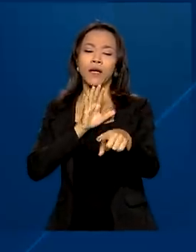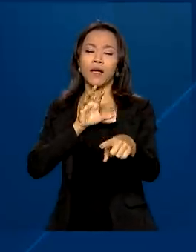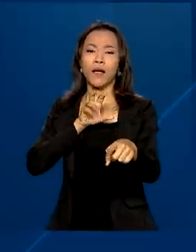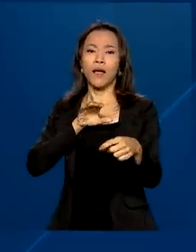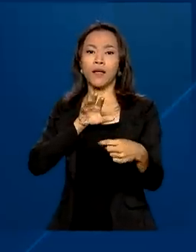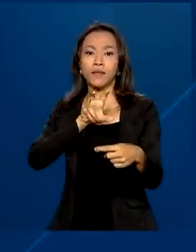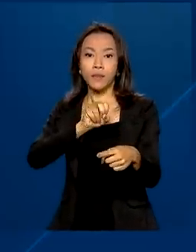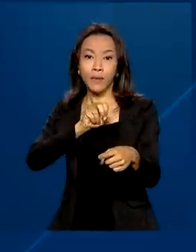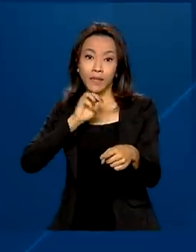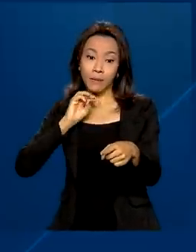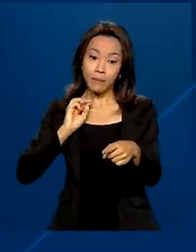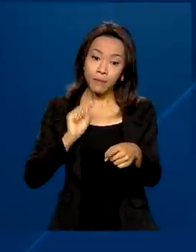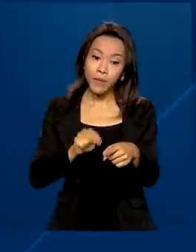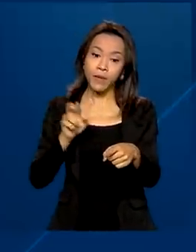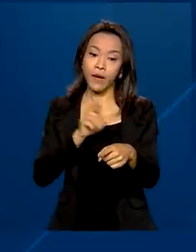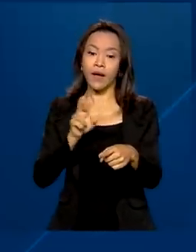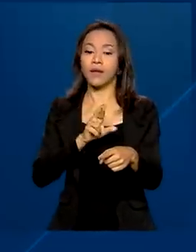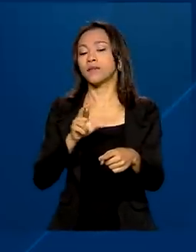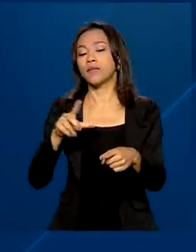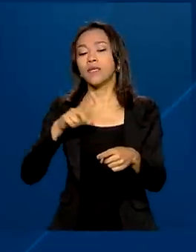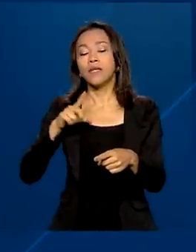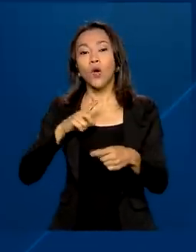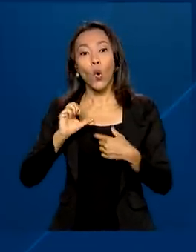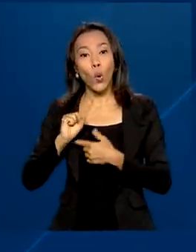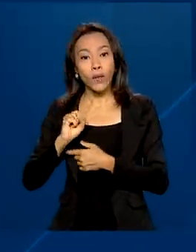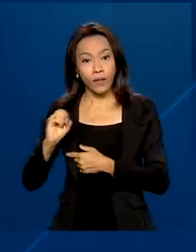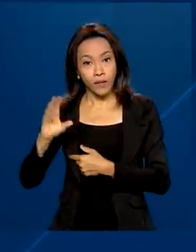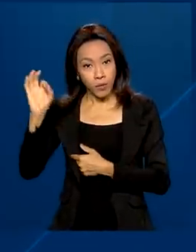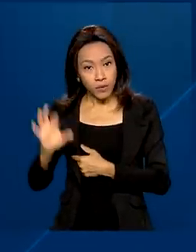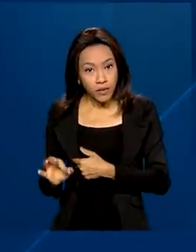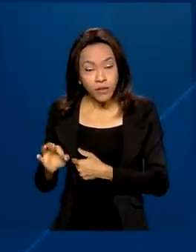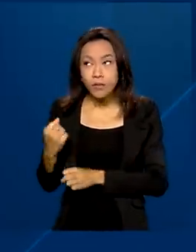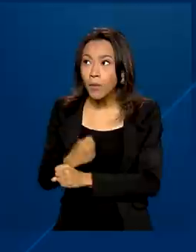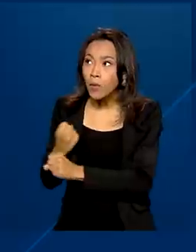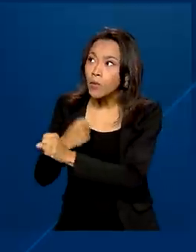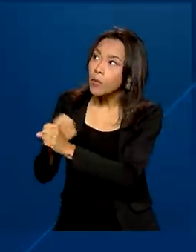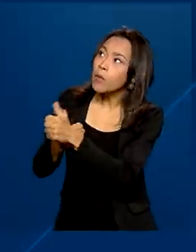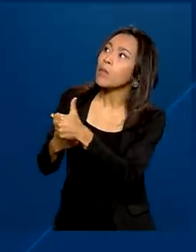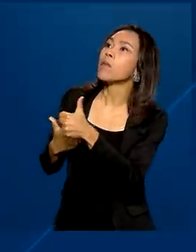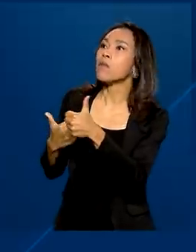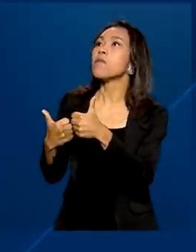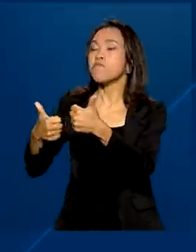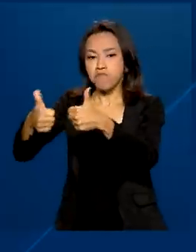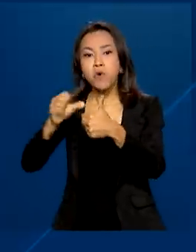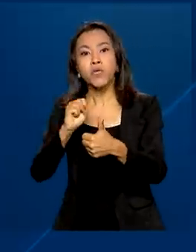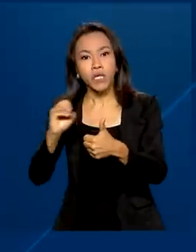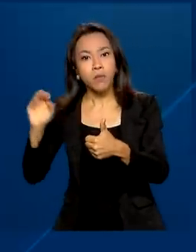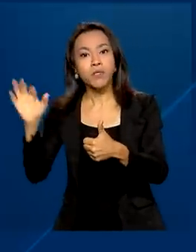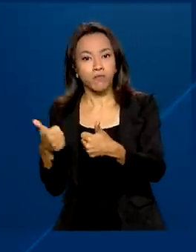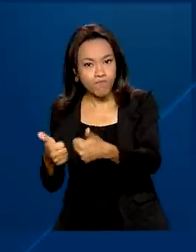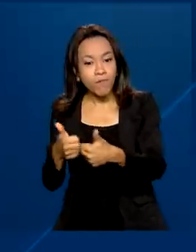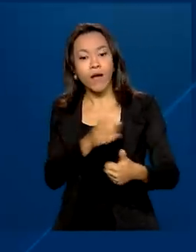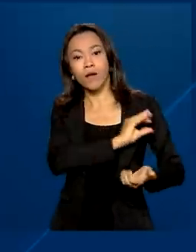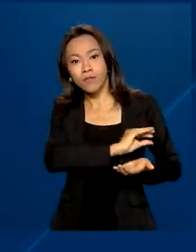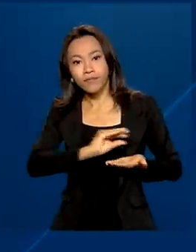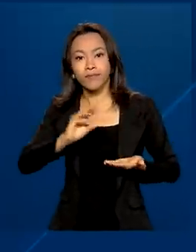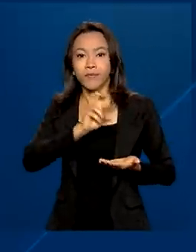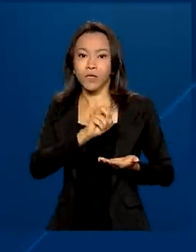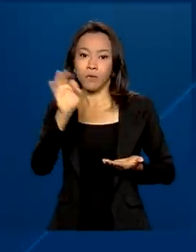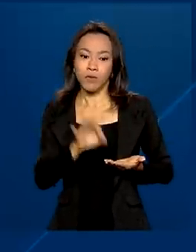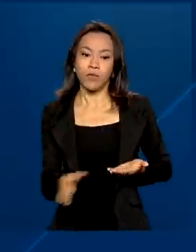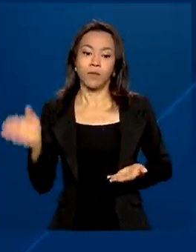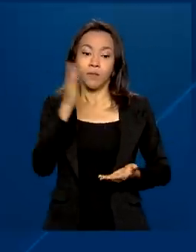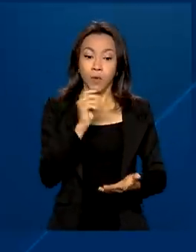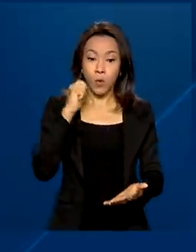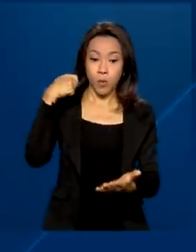reais, limitado a 80% do orçamento da obra apresentado. O prazo para pagamento do financiamento será de